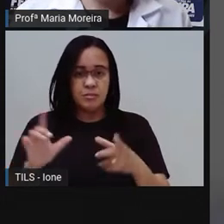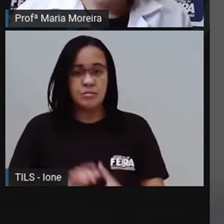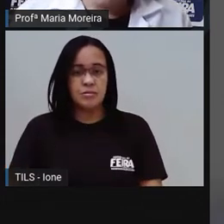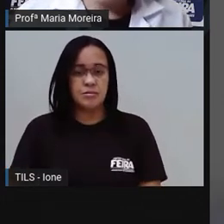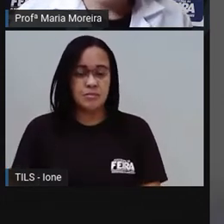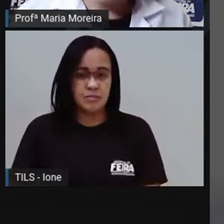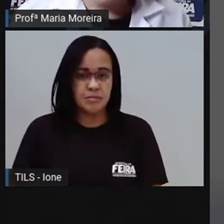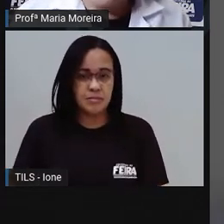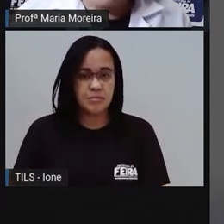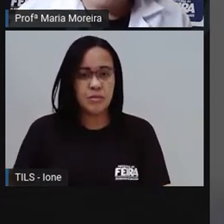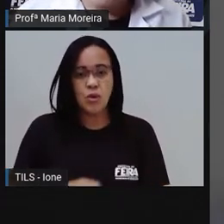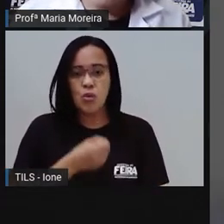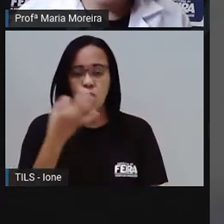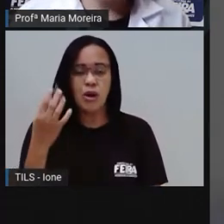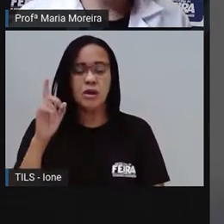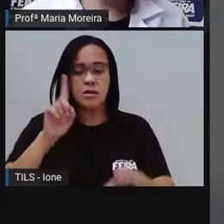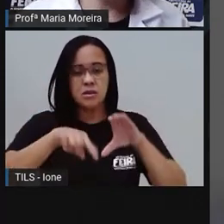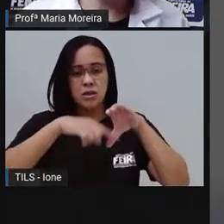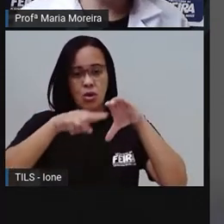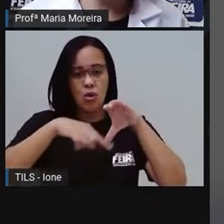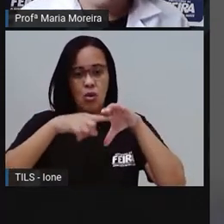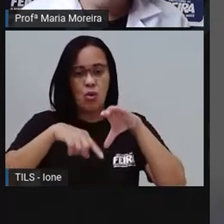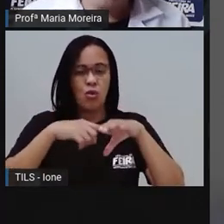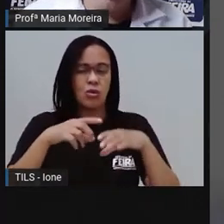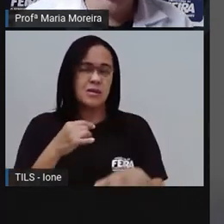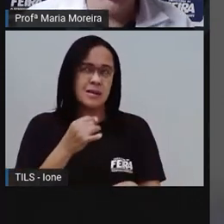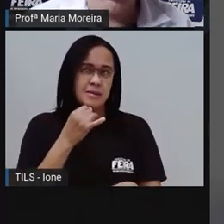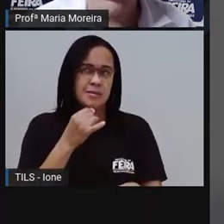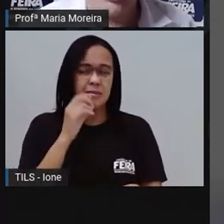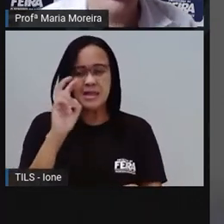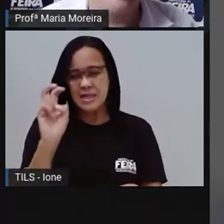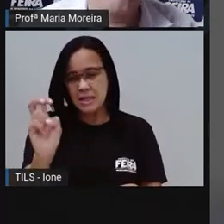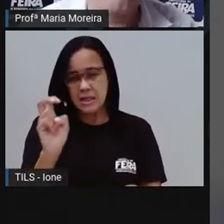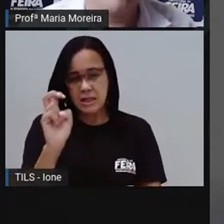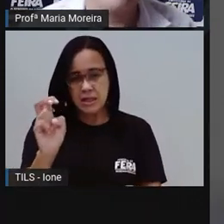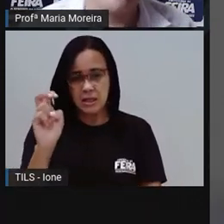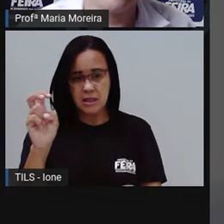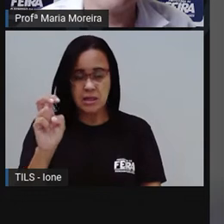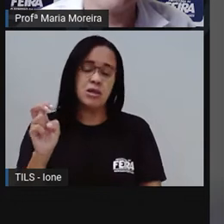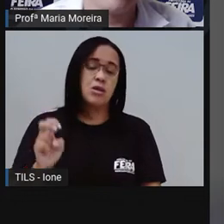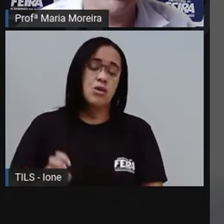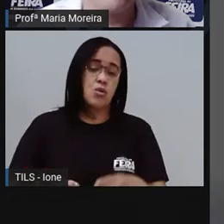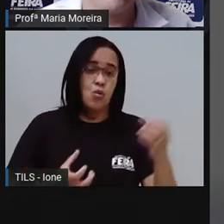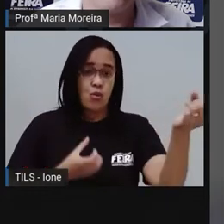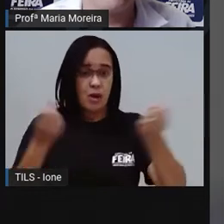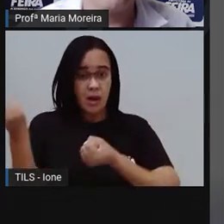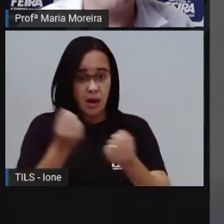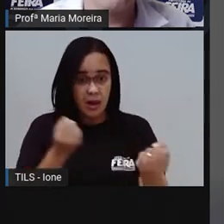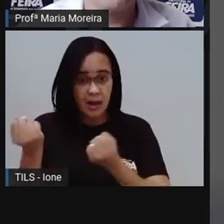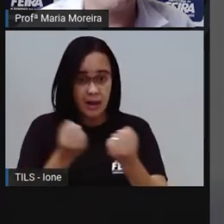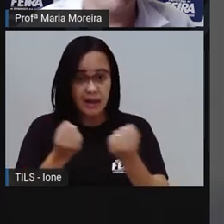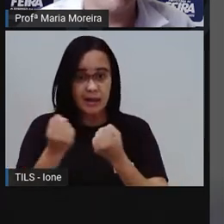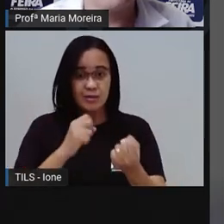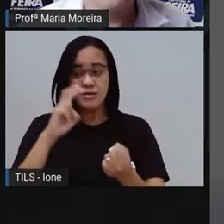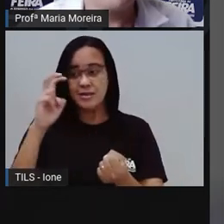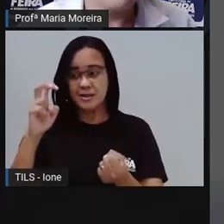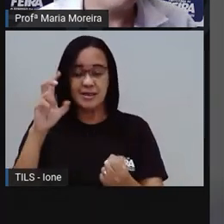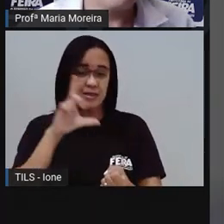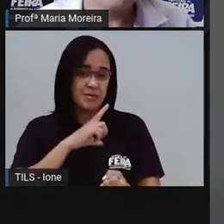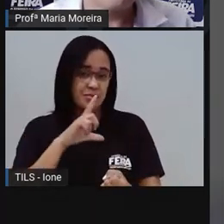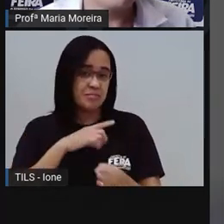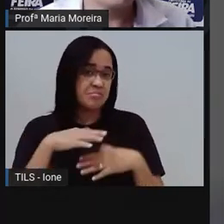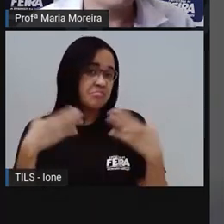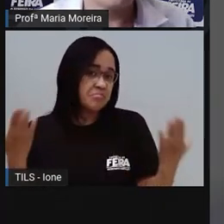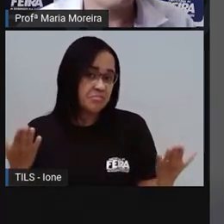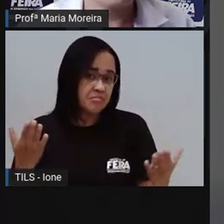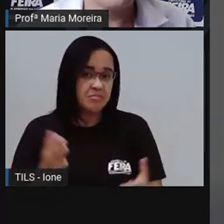quantas rodas tem? Olha, cinco carros juntos, né? A gente fez aqui a atividade, a gente, na última atividade, que